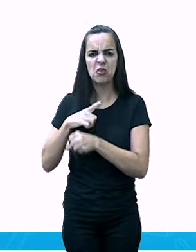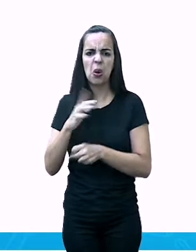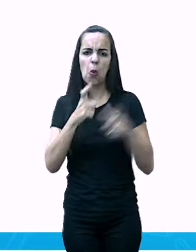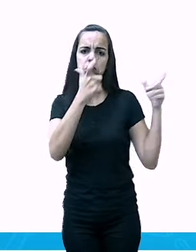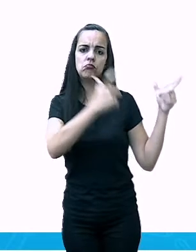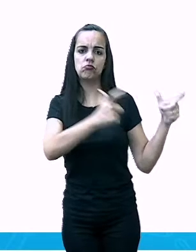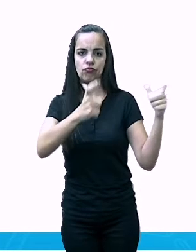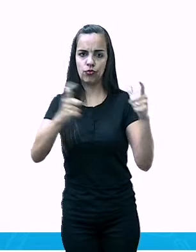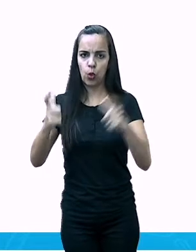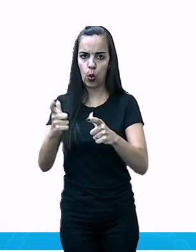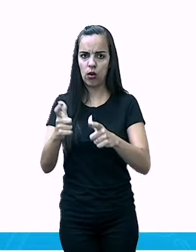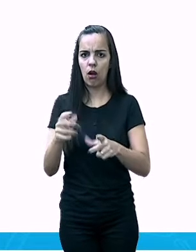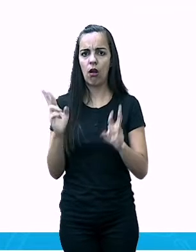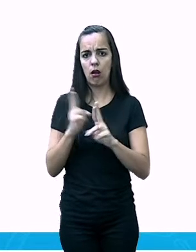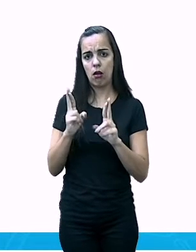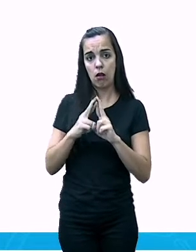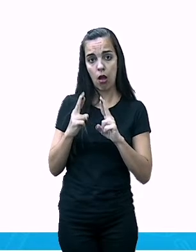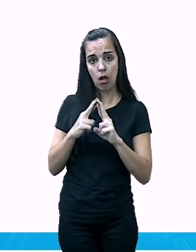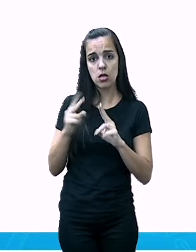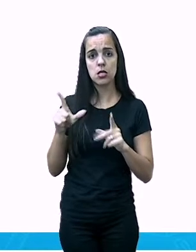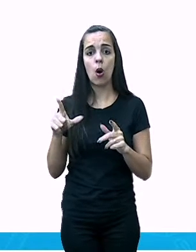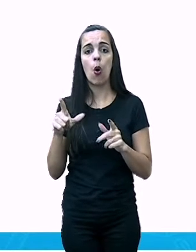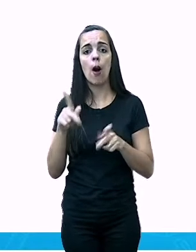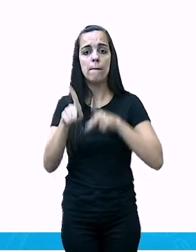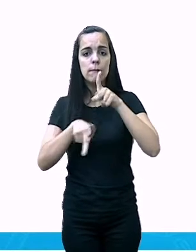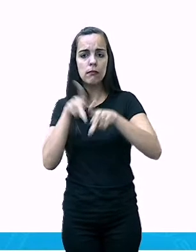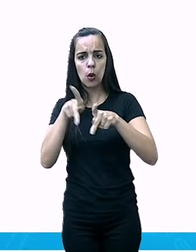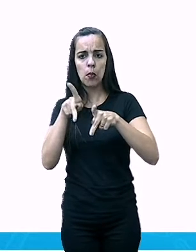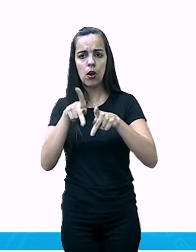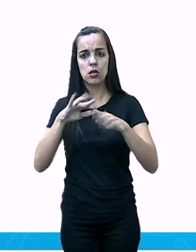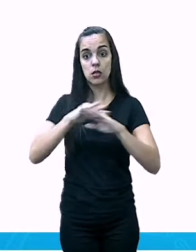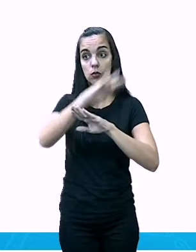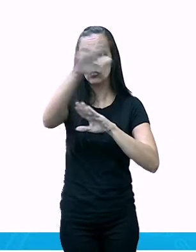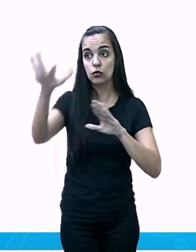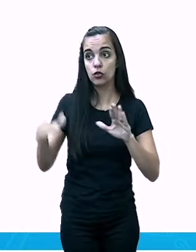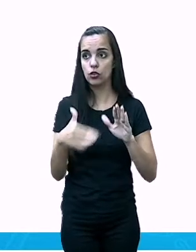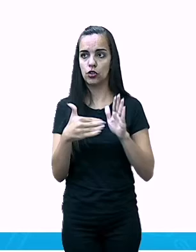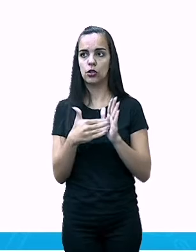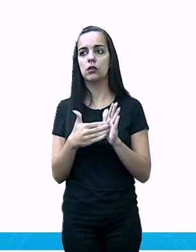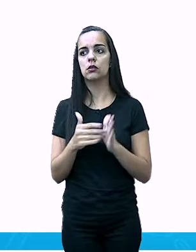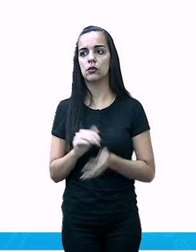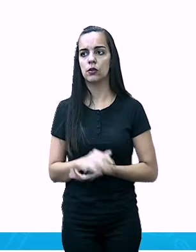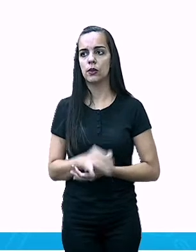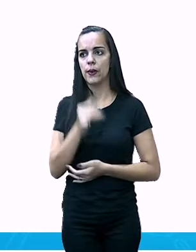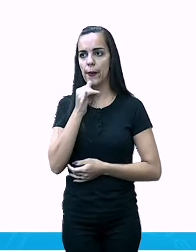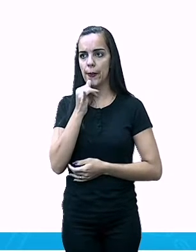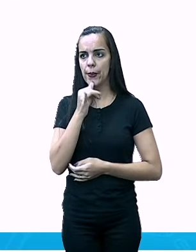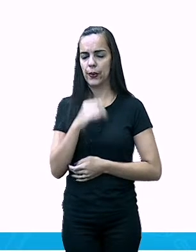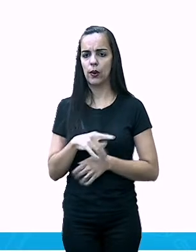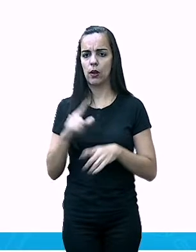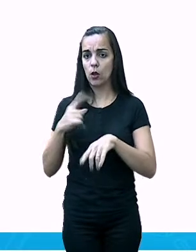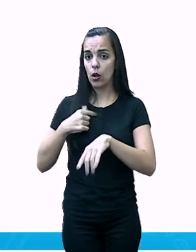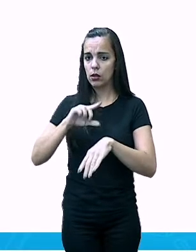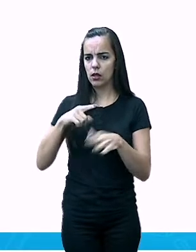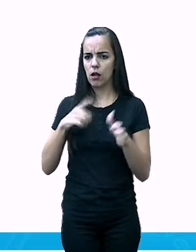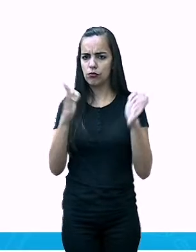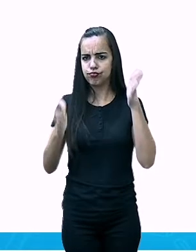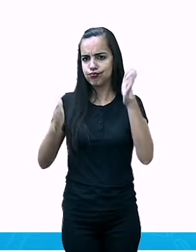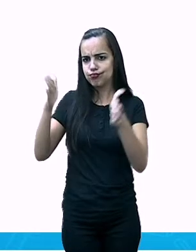localidade. Então, eu tenho que determinar o lugar e o período de tempo também.